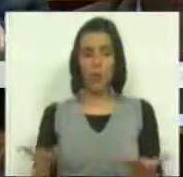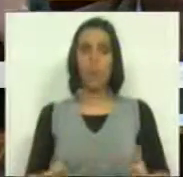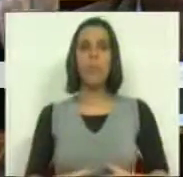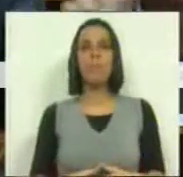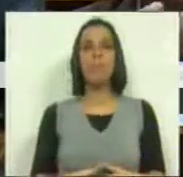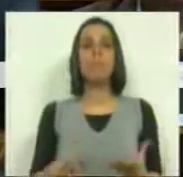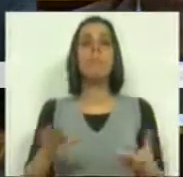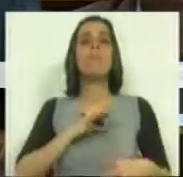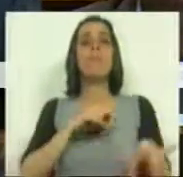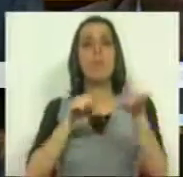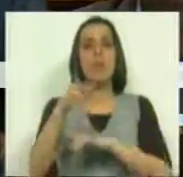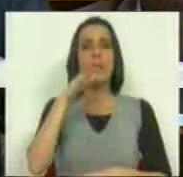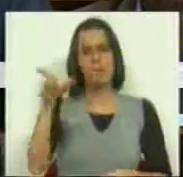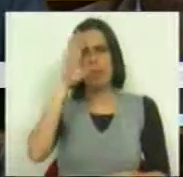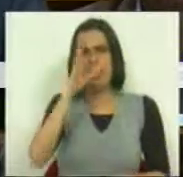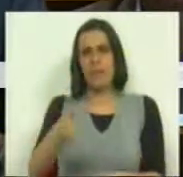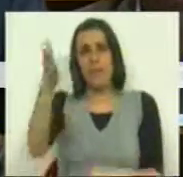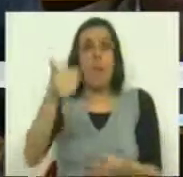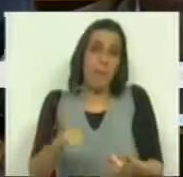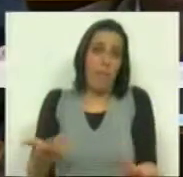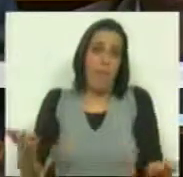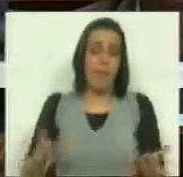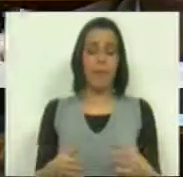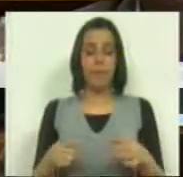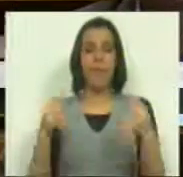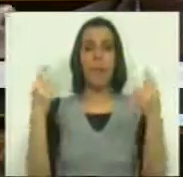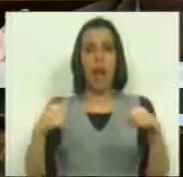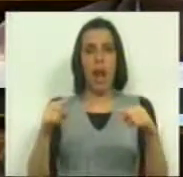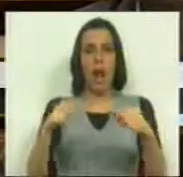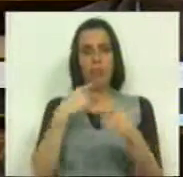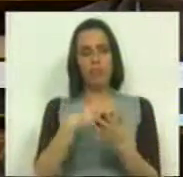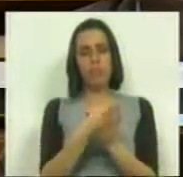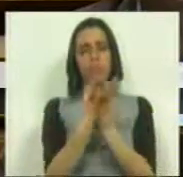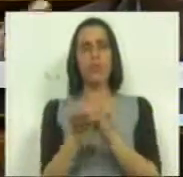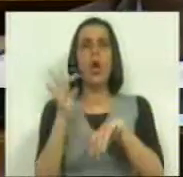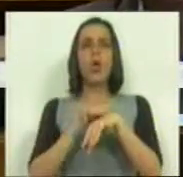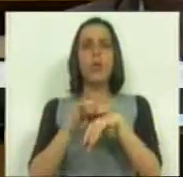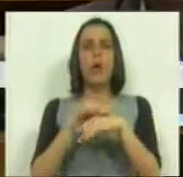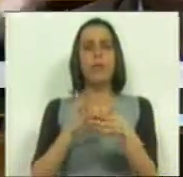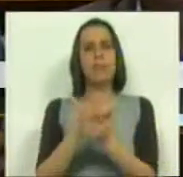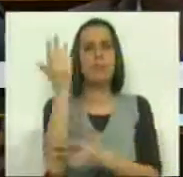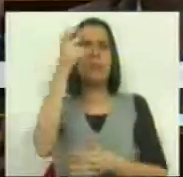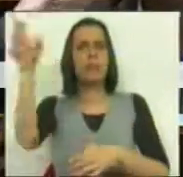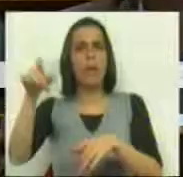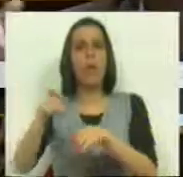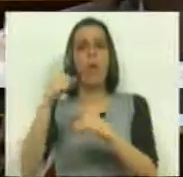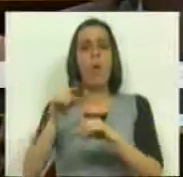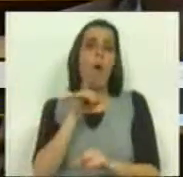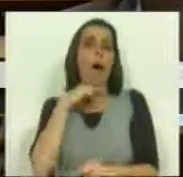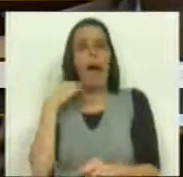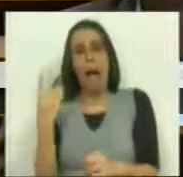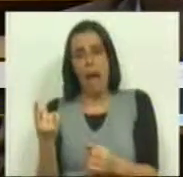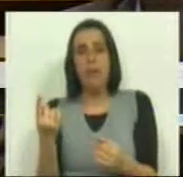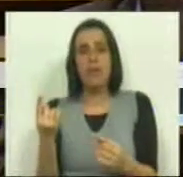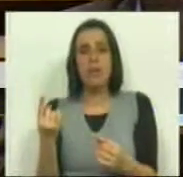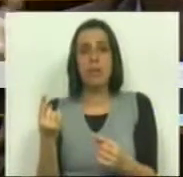E como os Srs. Deputados sabem, muito bem, existe um conjunto de doenças crónicas e, ou raras